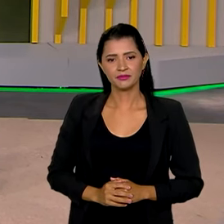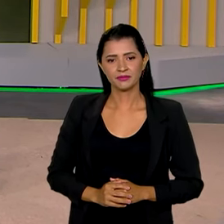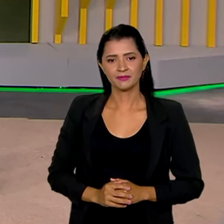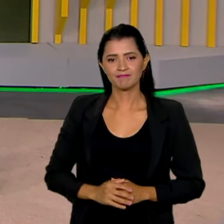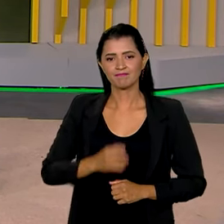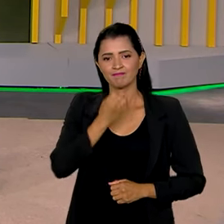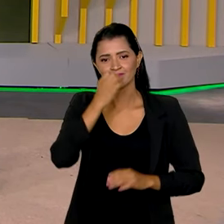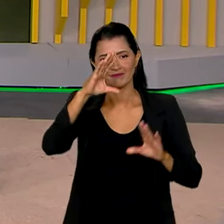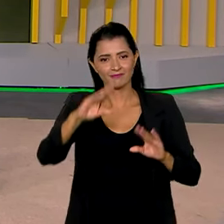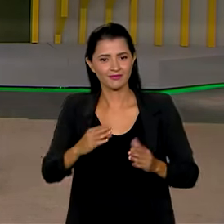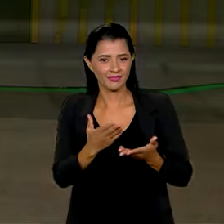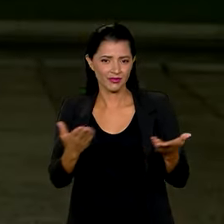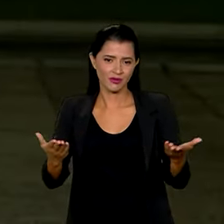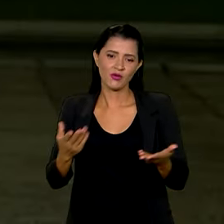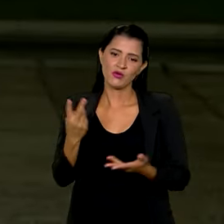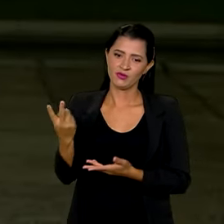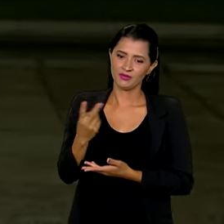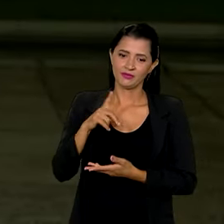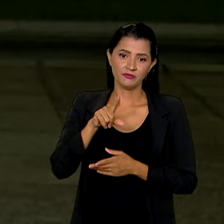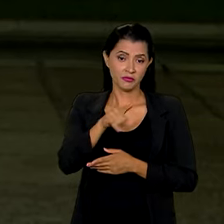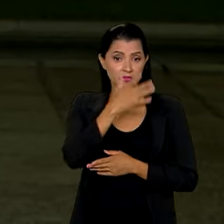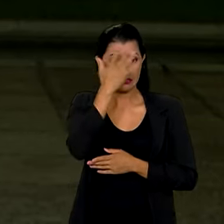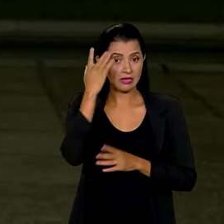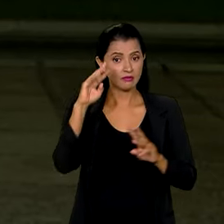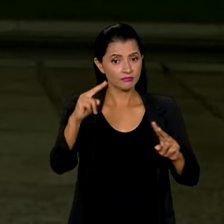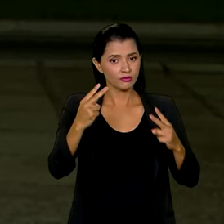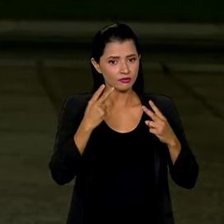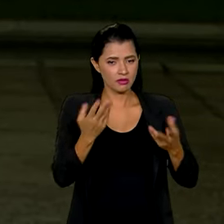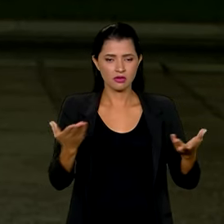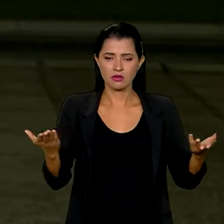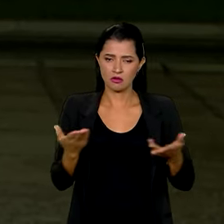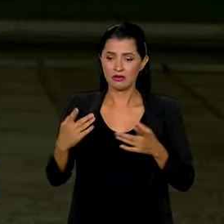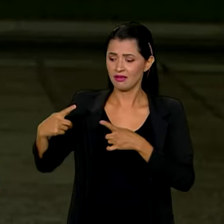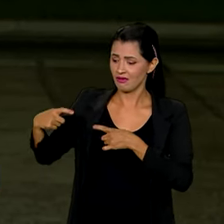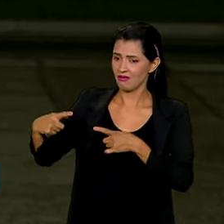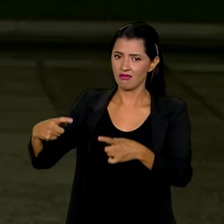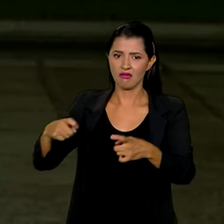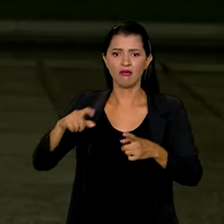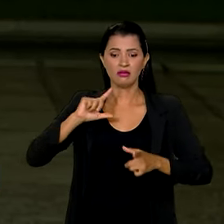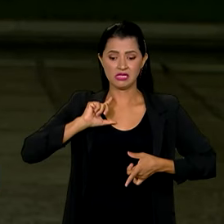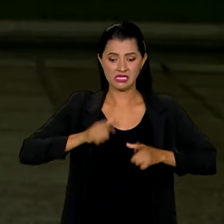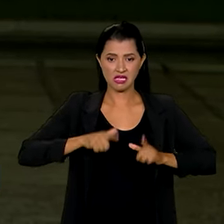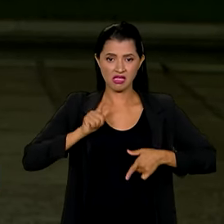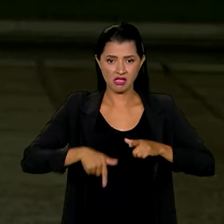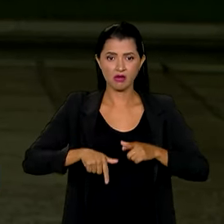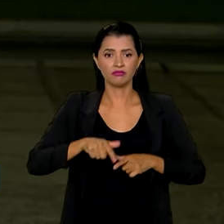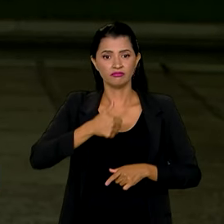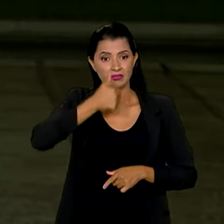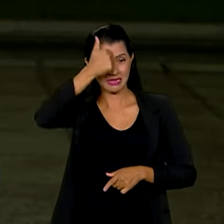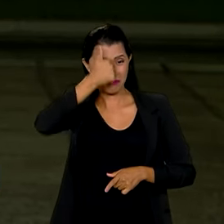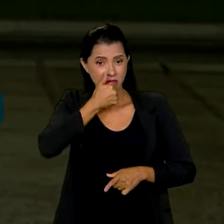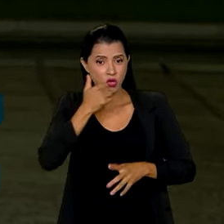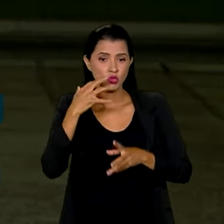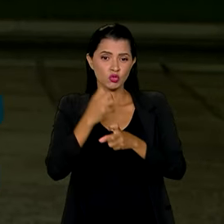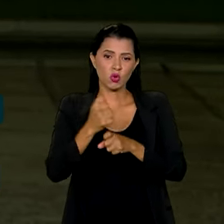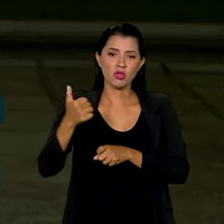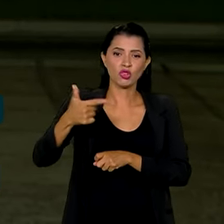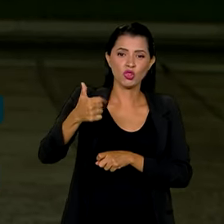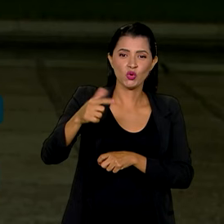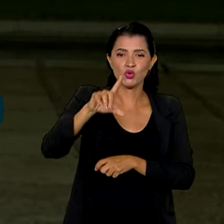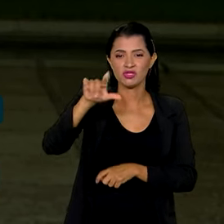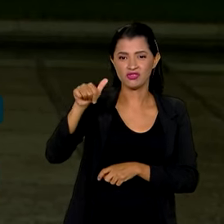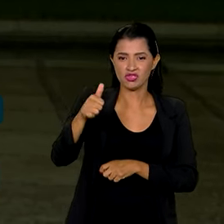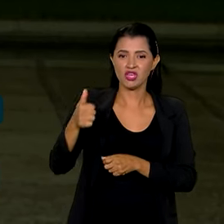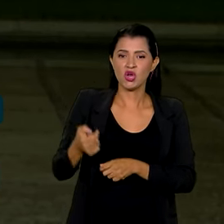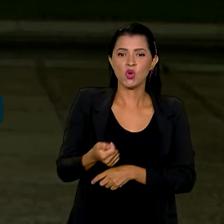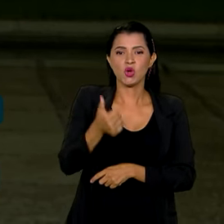Boa noite, Carol, Roberto e a você que nos assiste. A guerra entre Israel e o Hamas completa 12 dias com